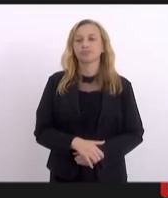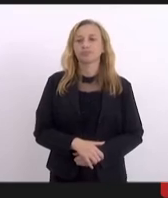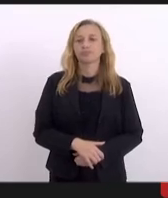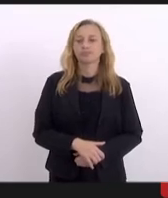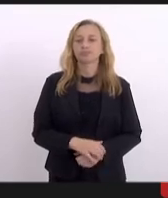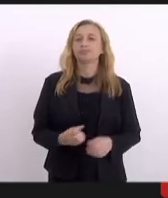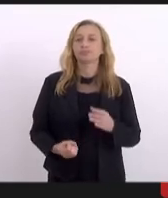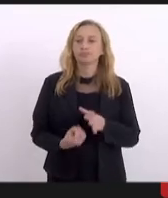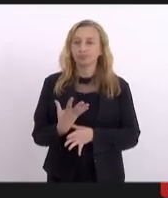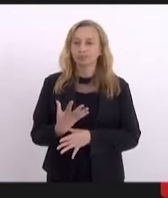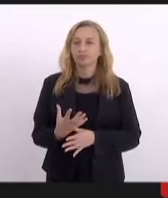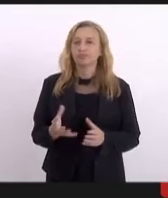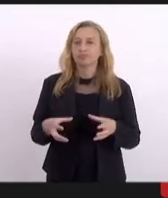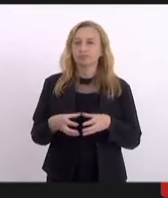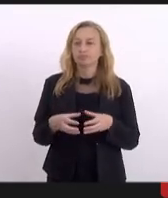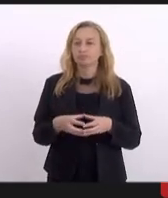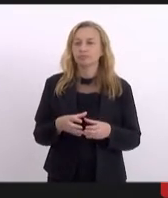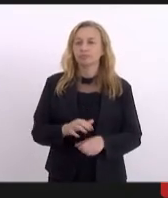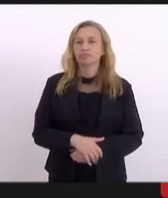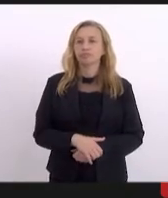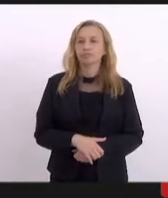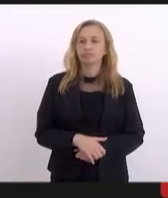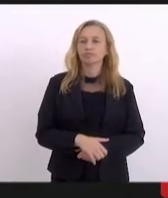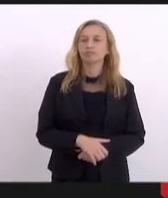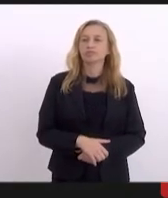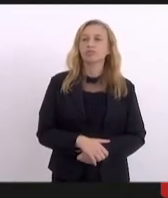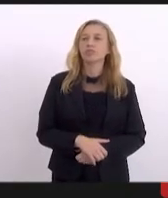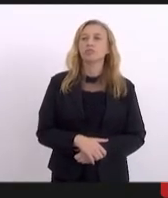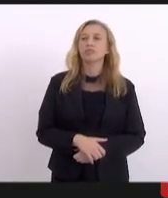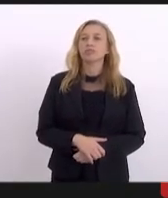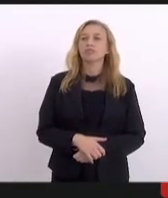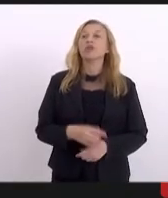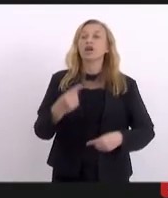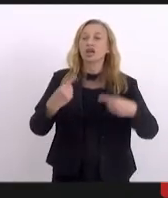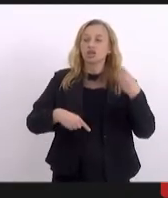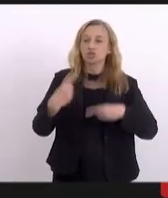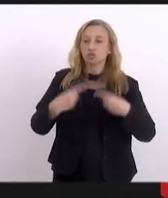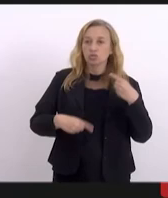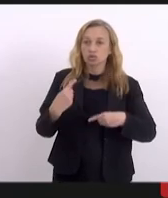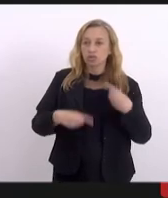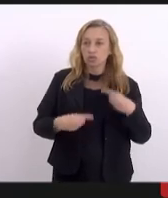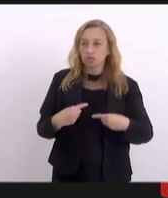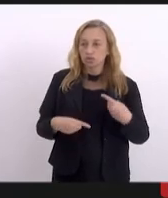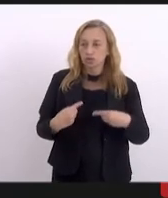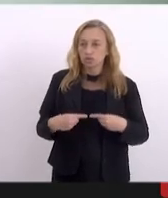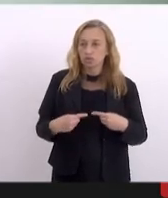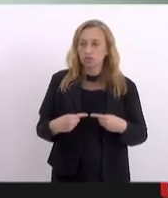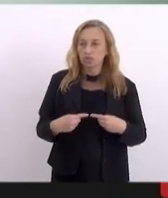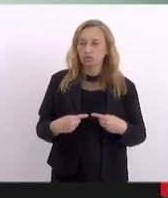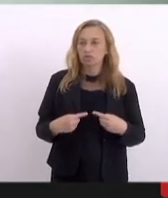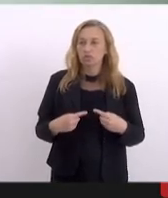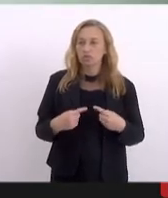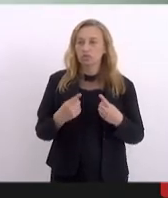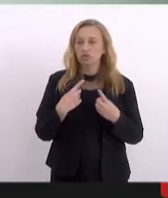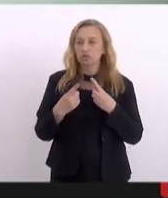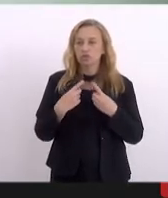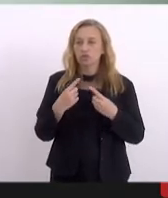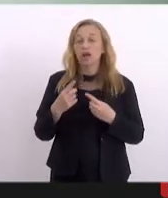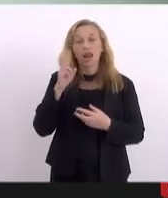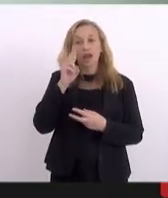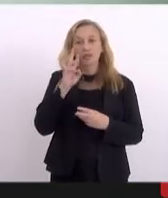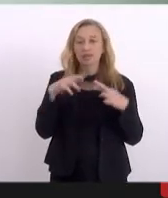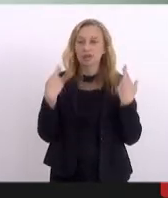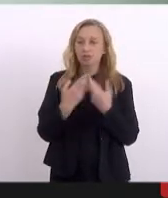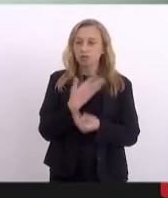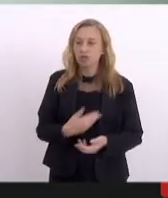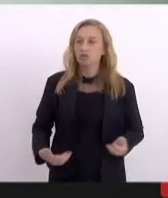construir isso em conjunto. Então, em discussão, já foi feita a discussão, lembrando que essa audiência será em